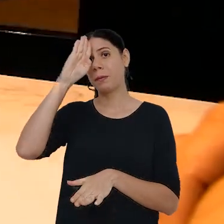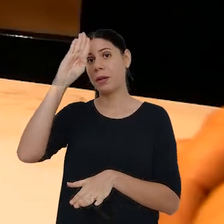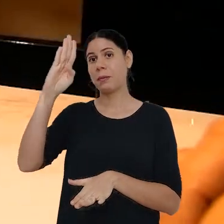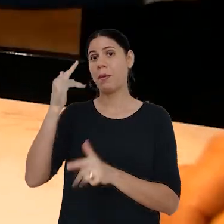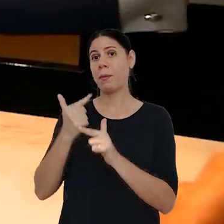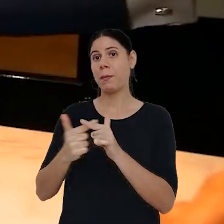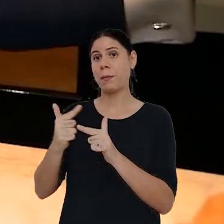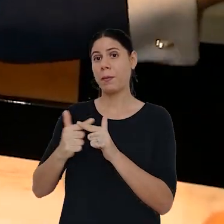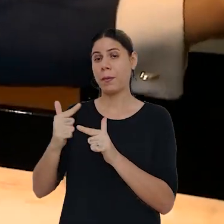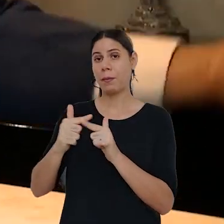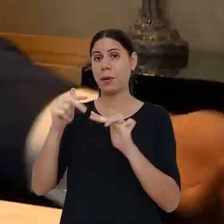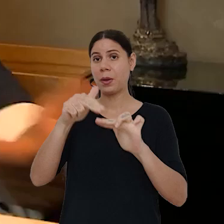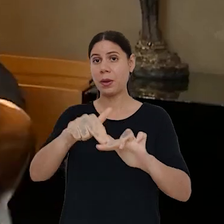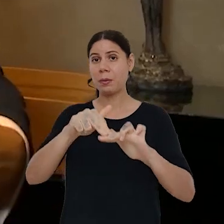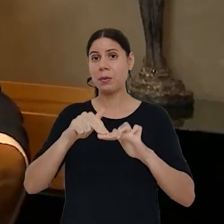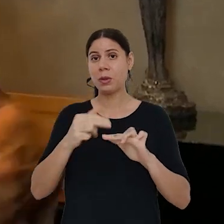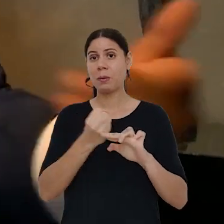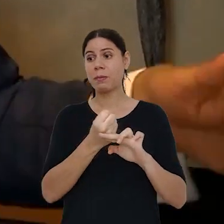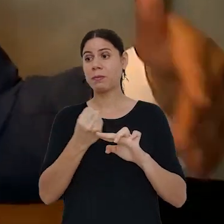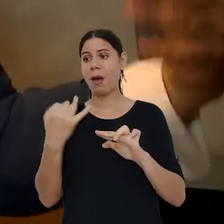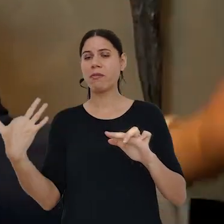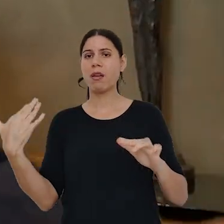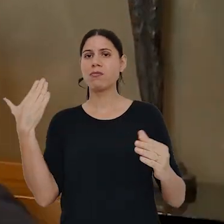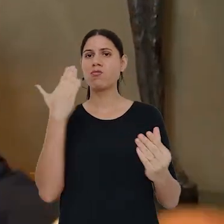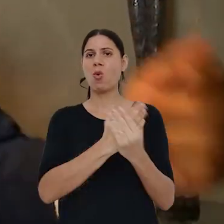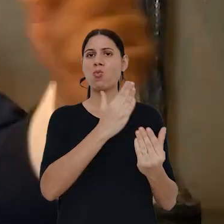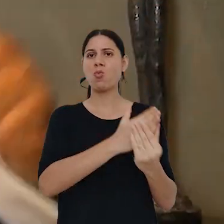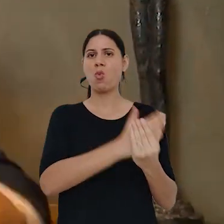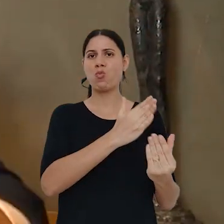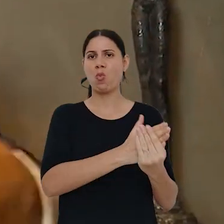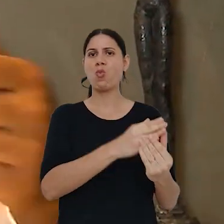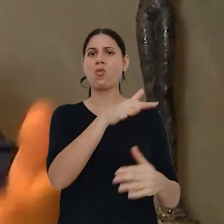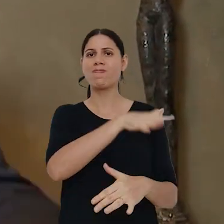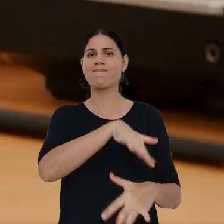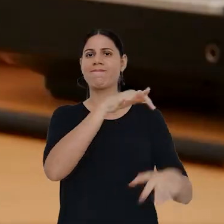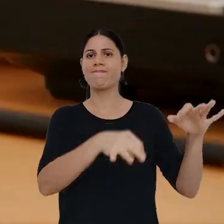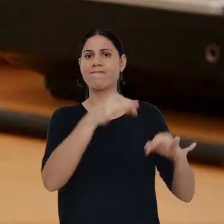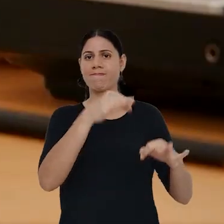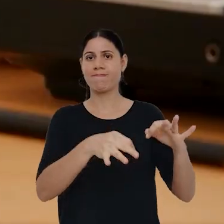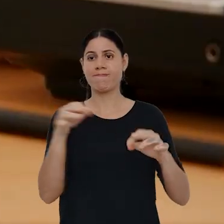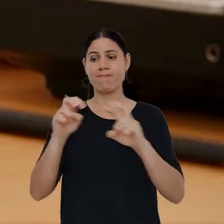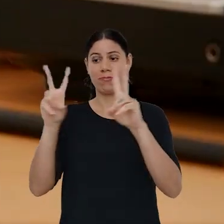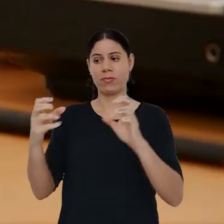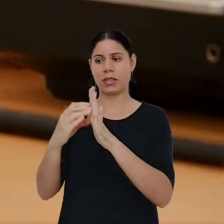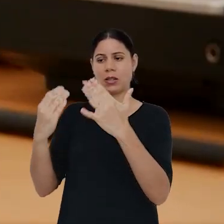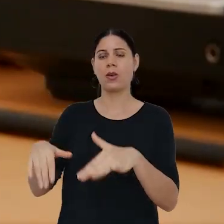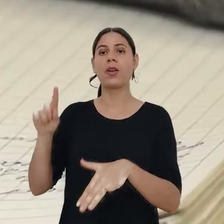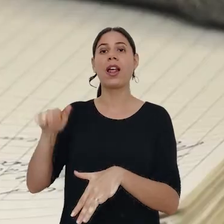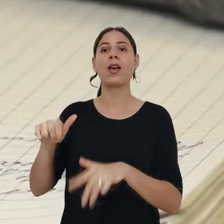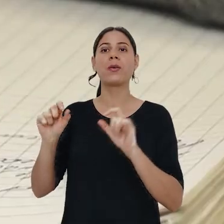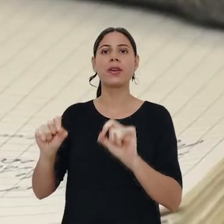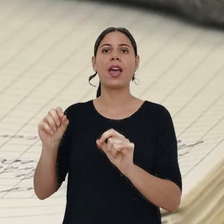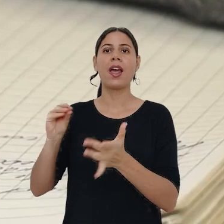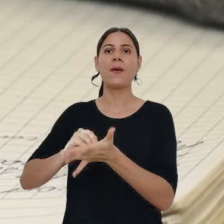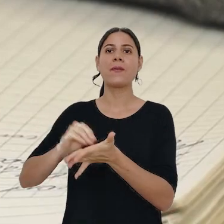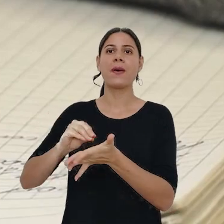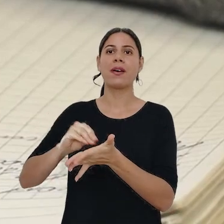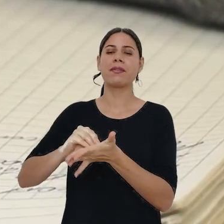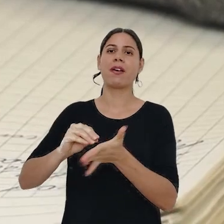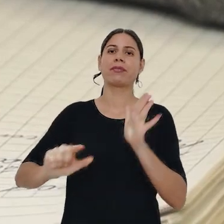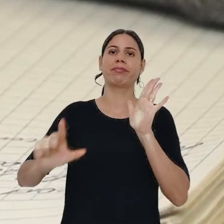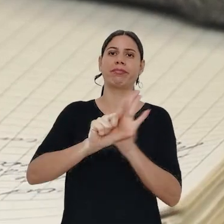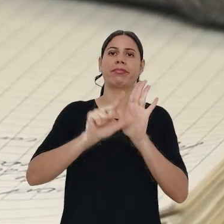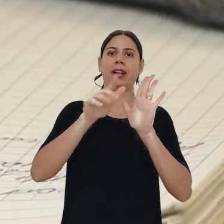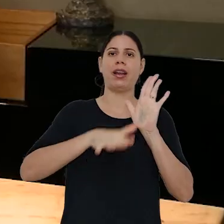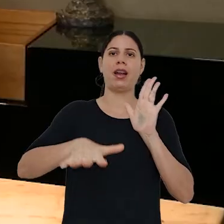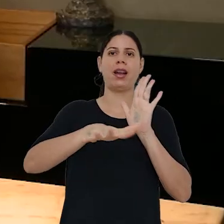o principal entrave e motivo para inúmeras causas que chegam ao judiciário envolvendo concursos é a falta de um marco